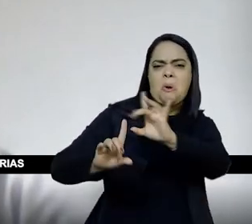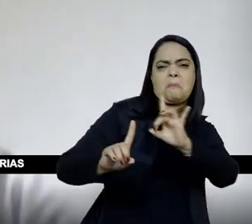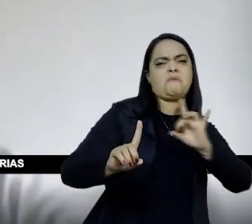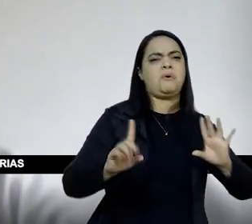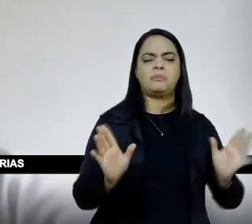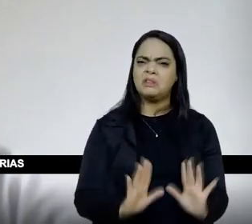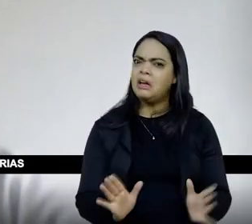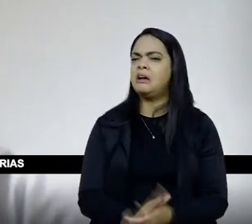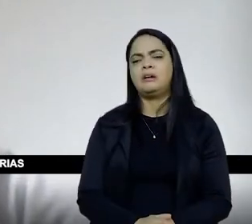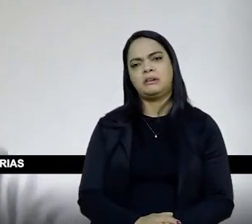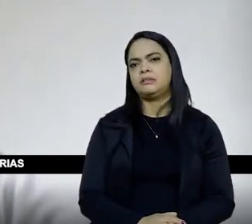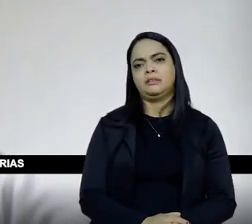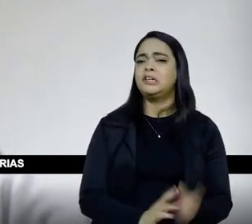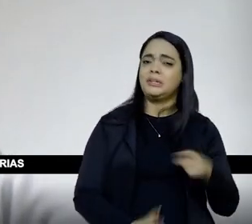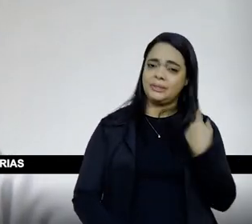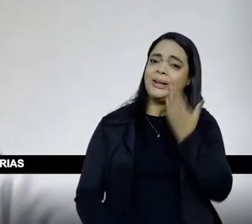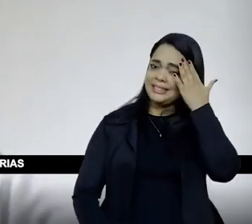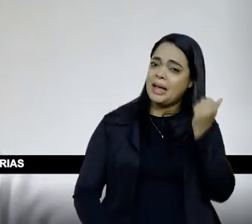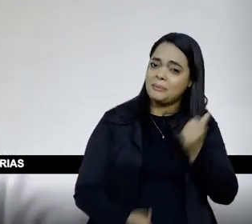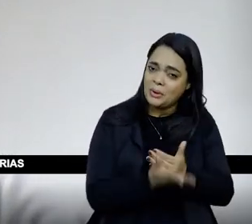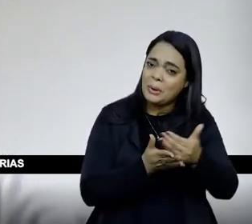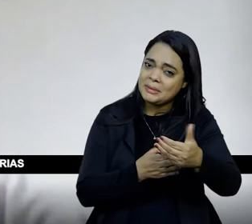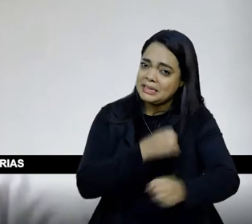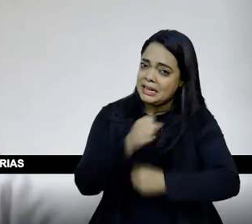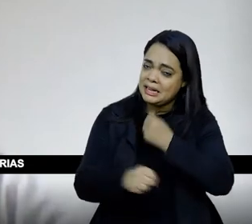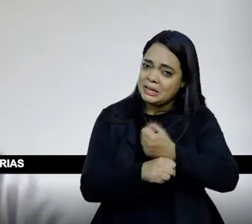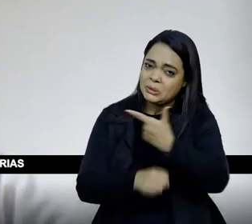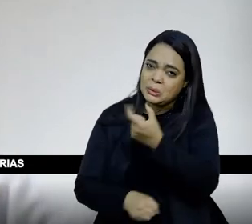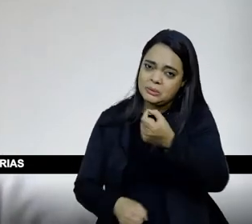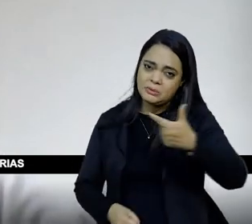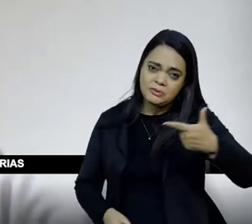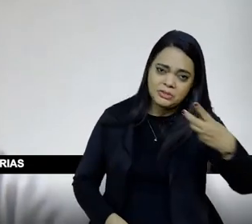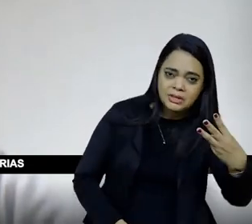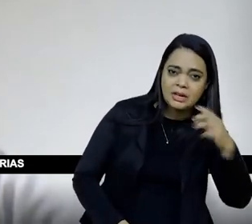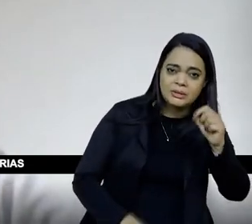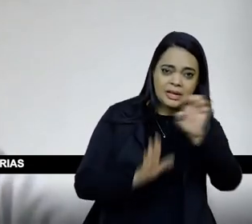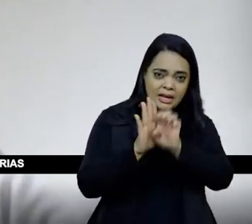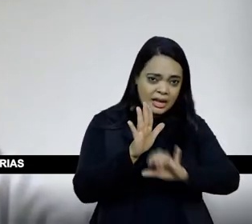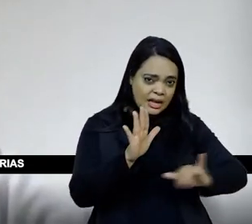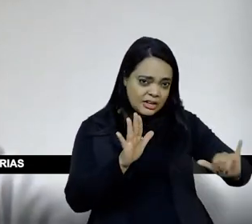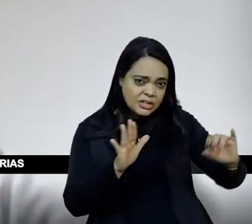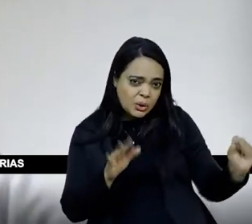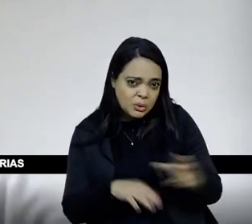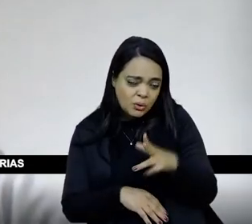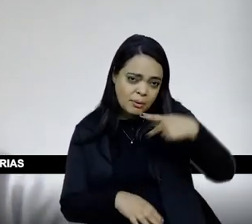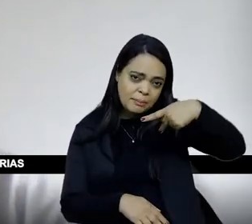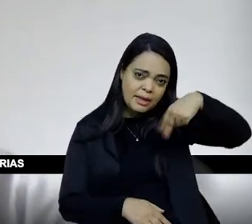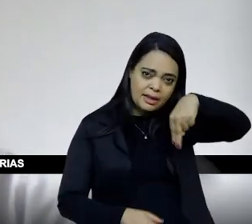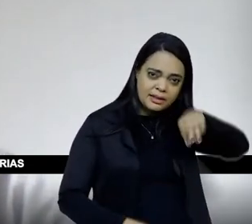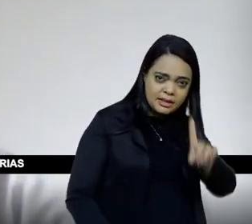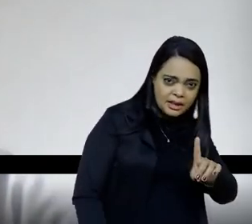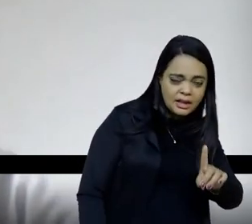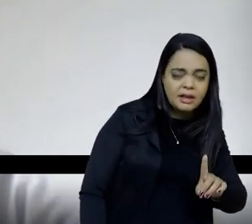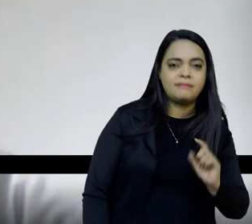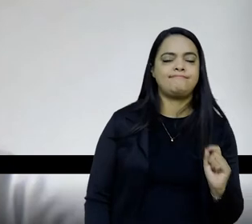como virá, né, a partir de 2023, o novo edital do PNLD abriu mão de